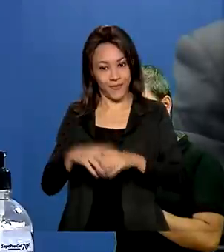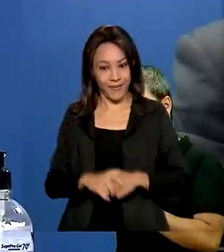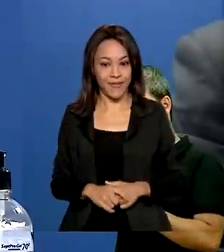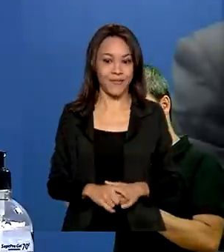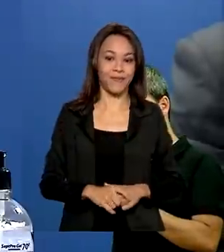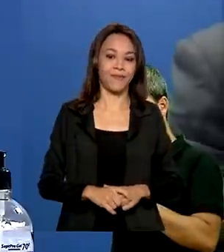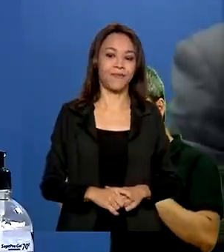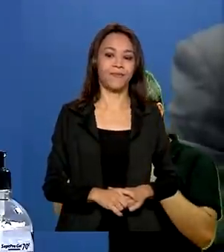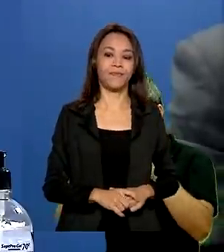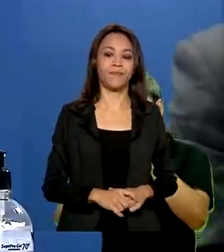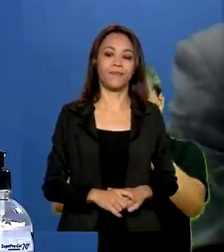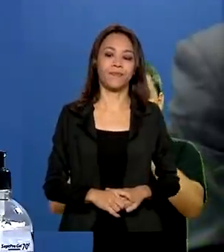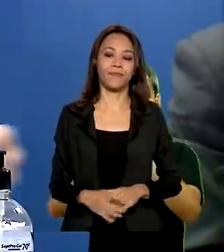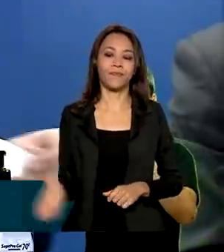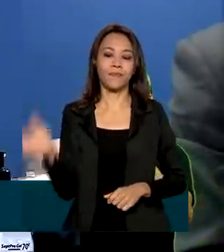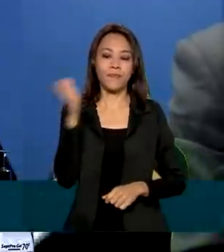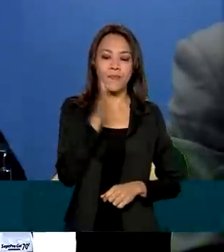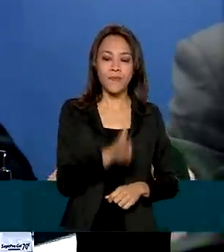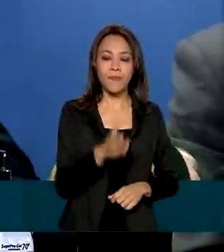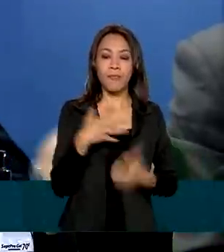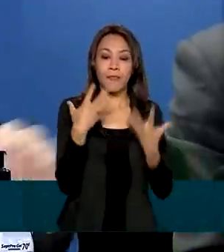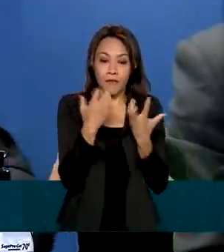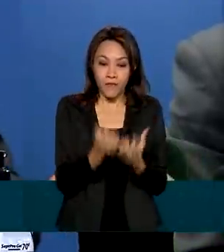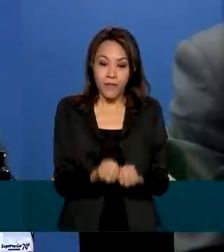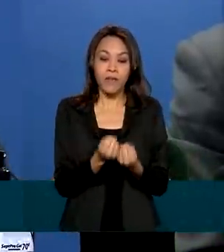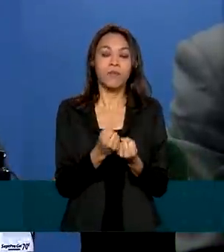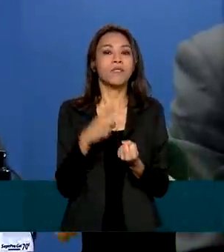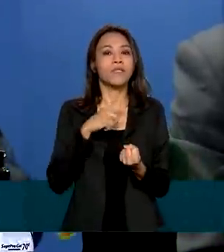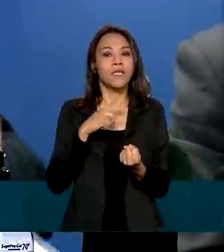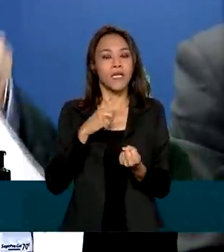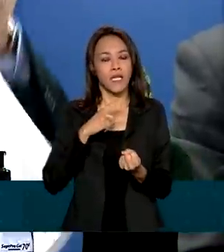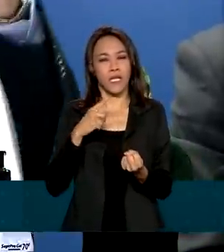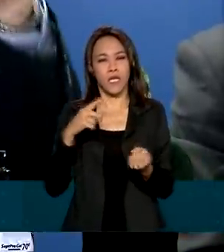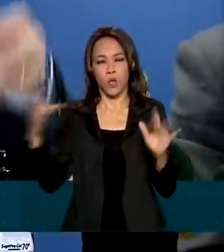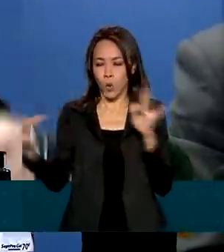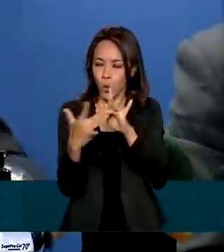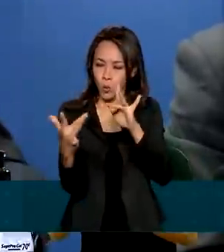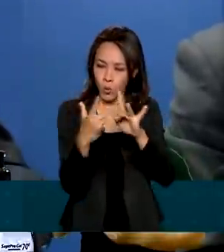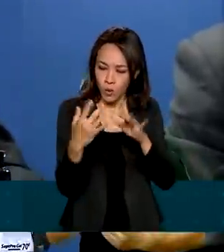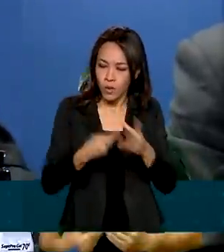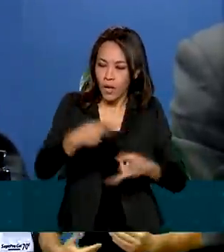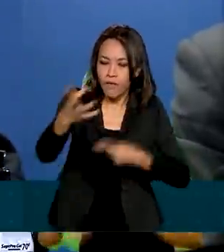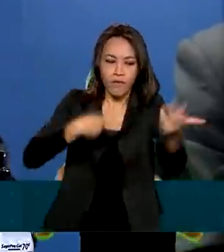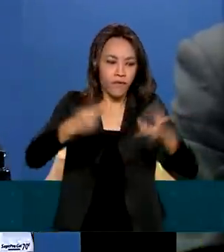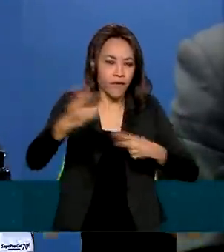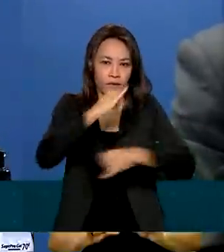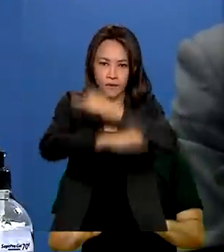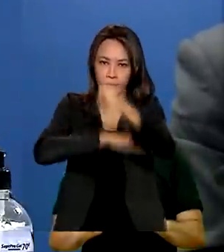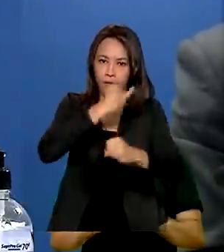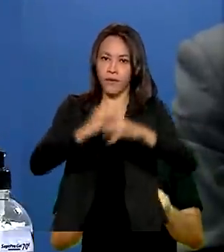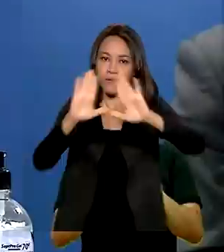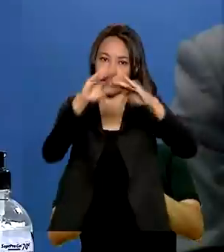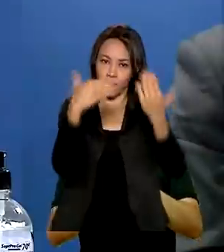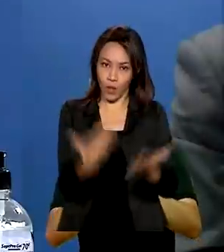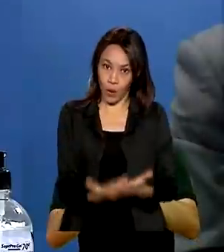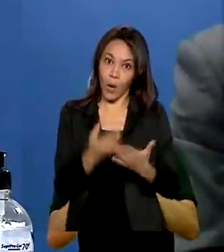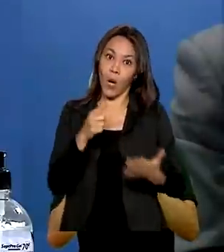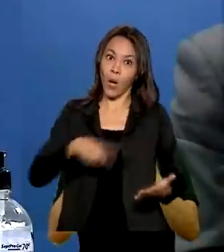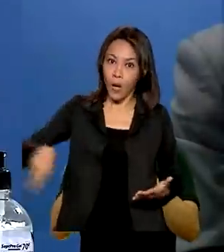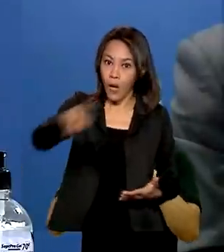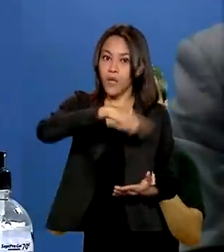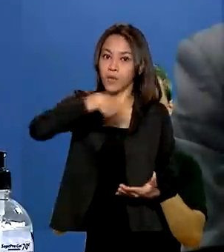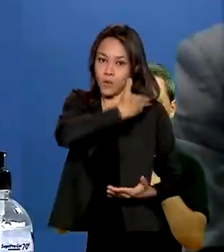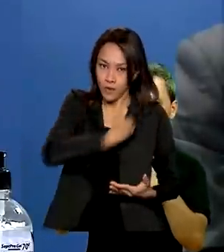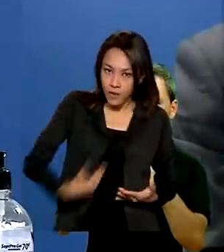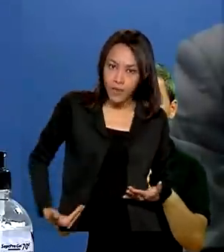integrarmos, então, ampliando conectividade em escolas públicas e reduzindo os déficits de